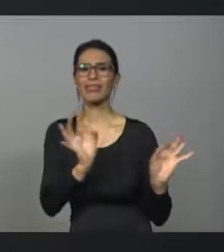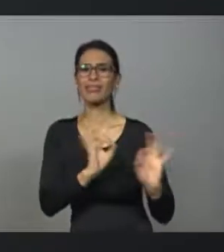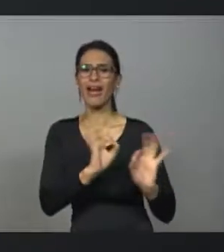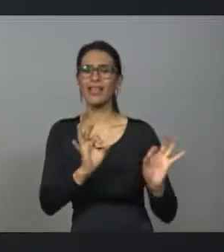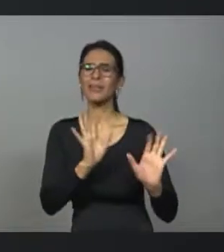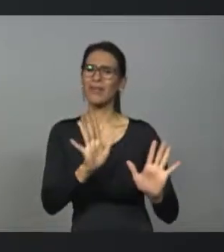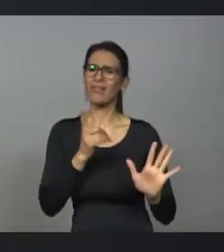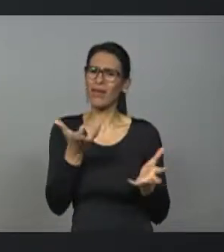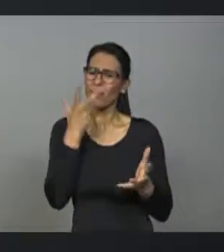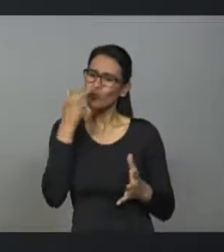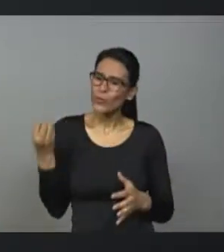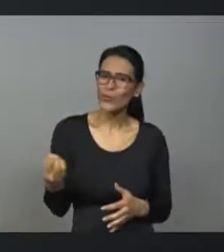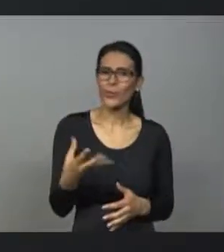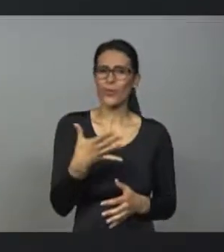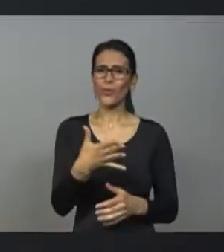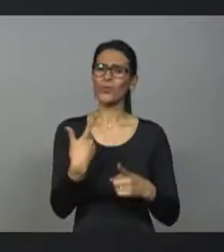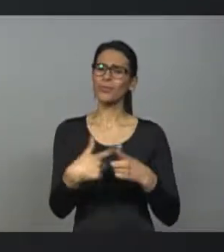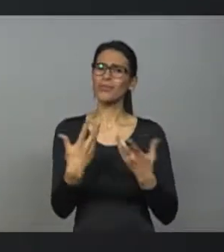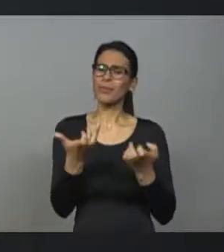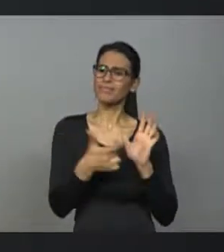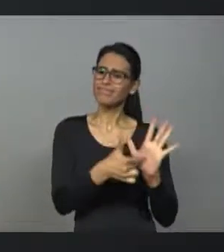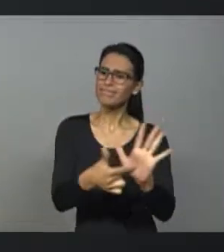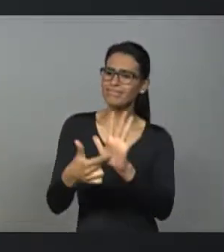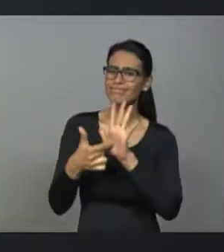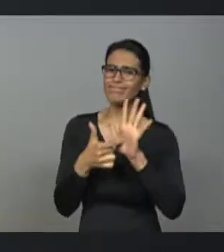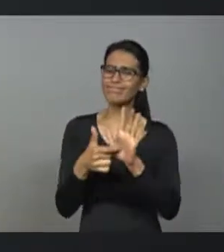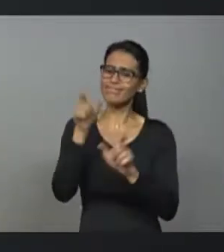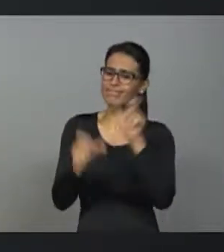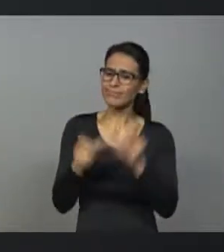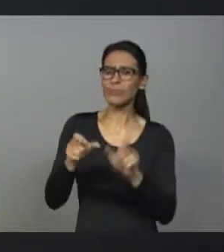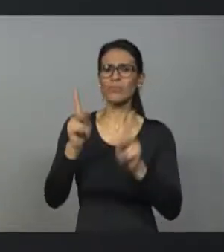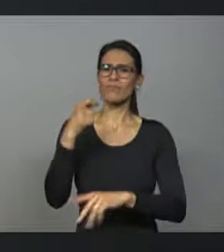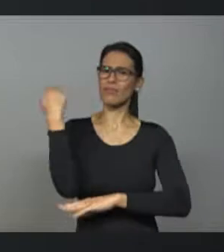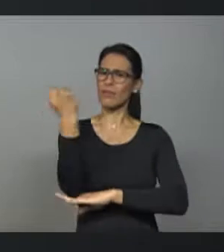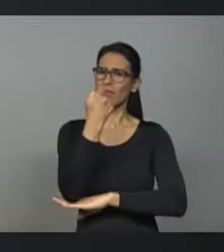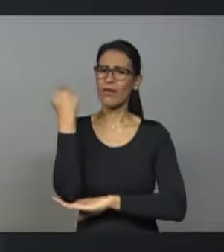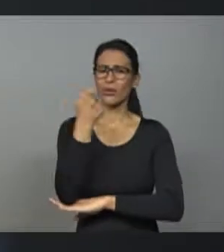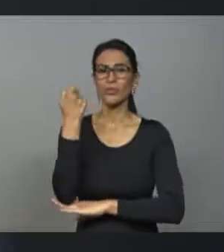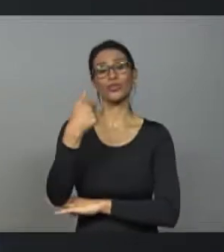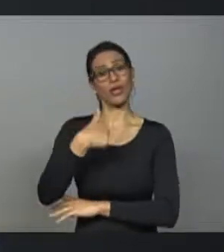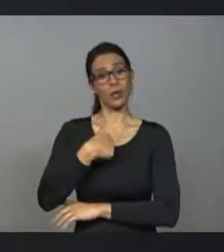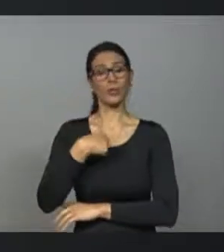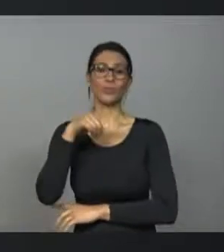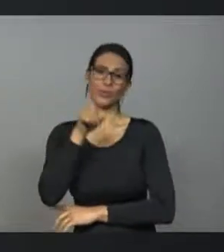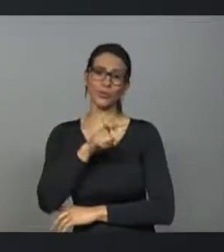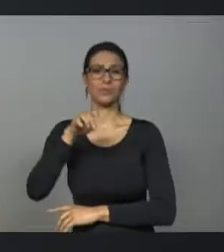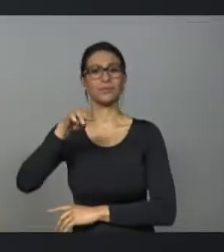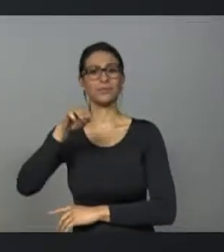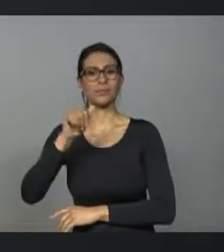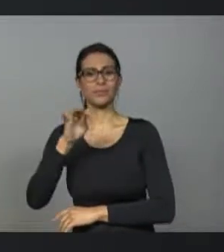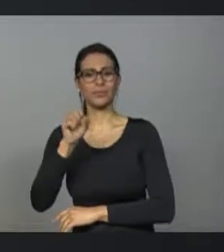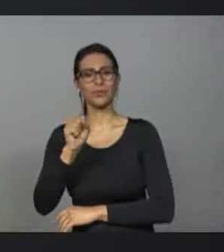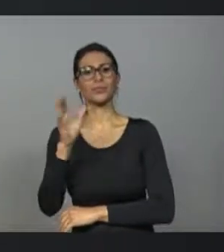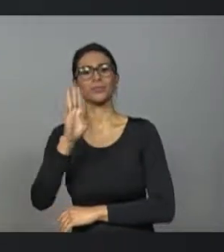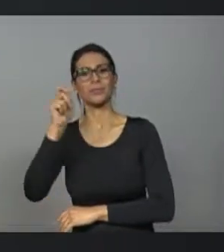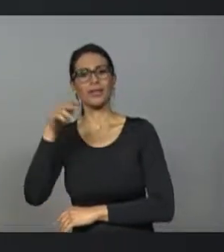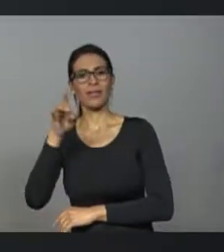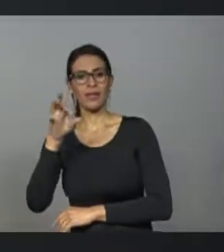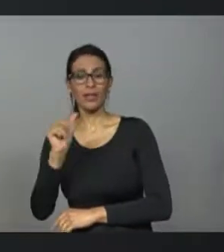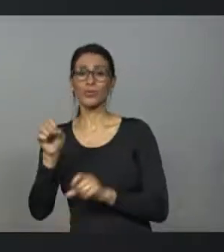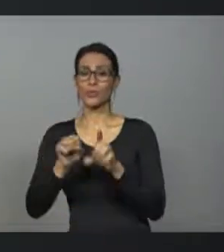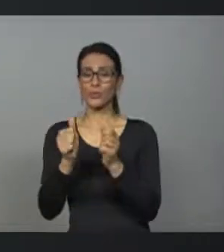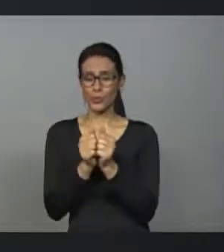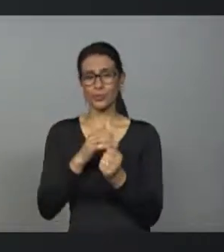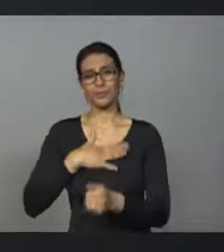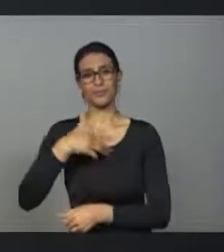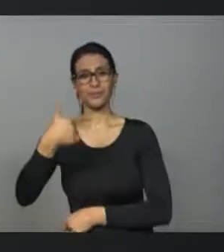para oferecer alternativa aos brasileiros e gaúchos de renovação política. Eu sou Matheus Bandeira. Junto com o meu candidato a vice, Bruno Miragem,